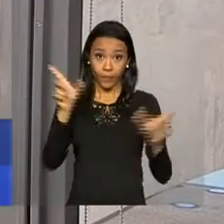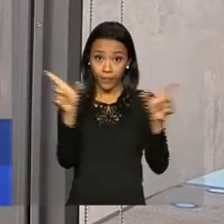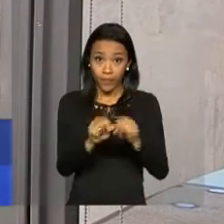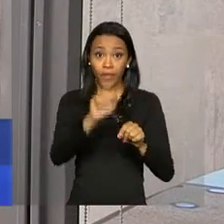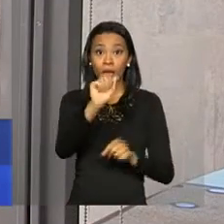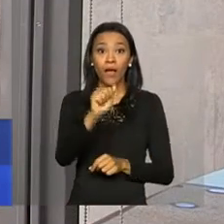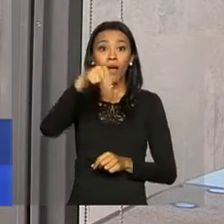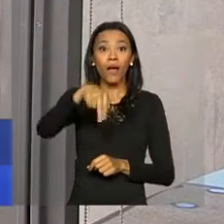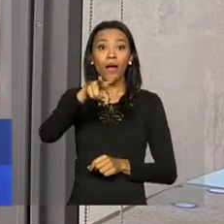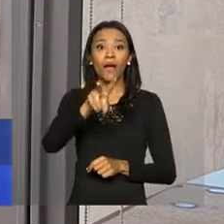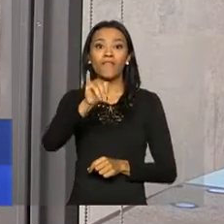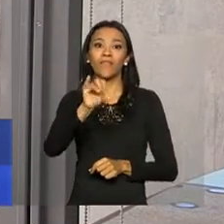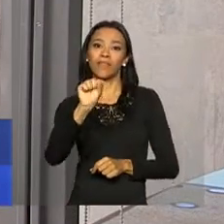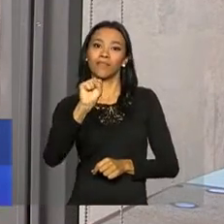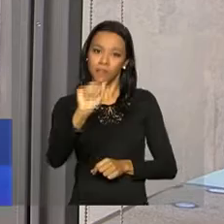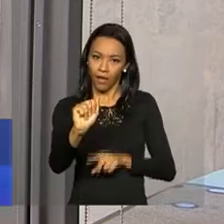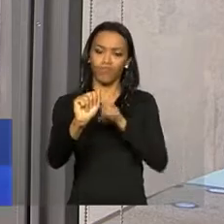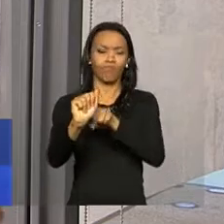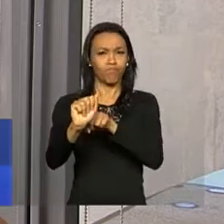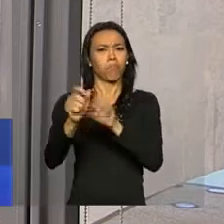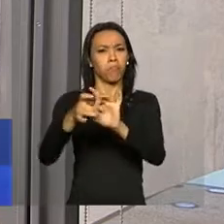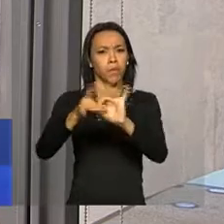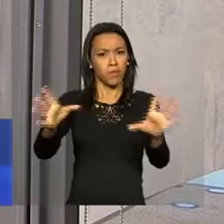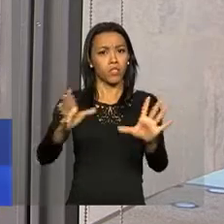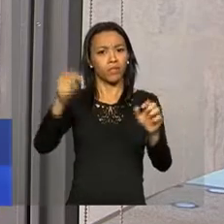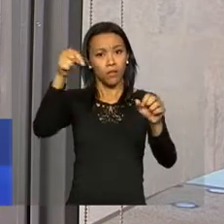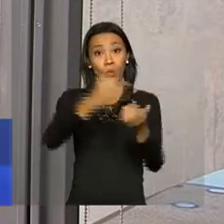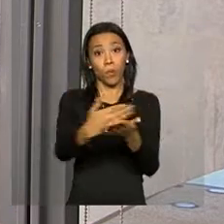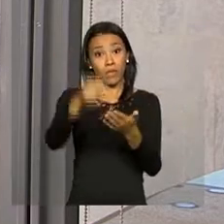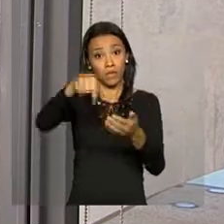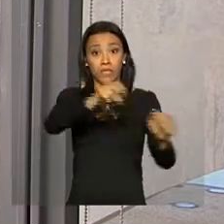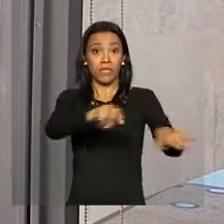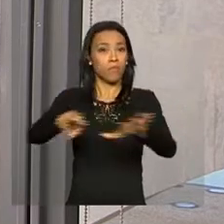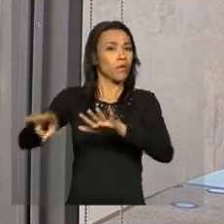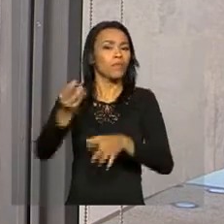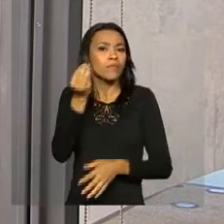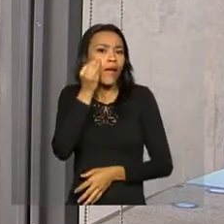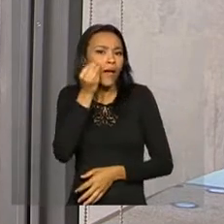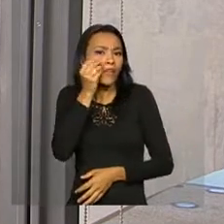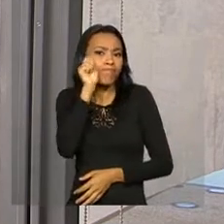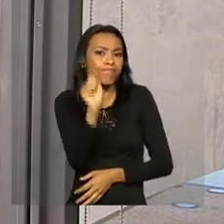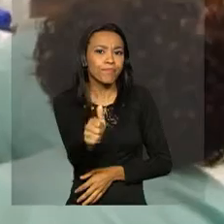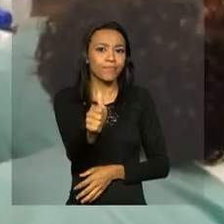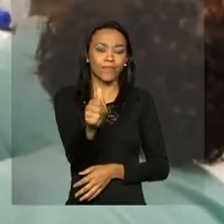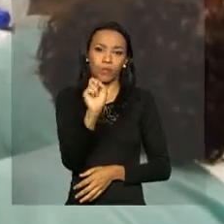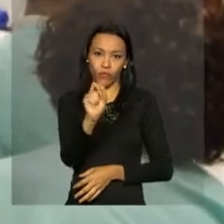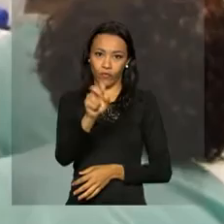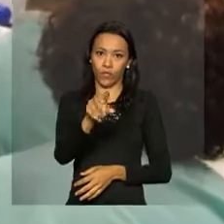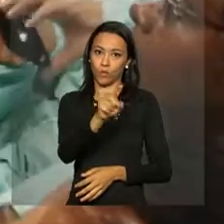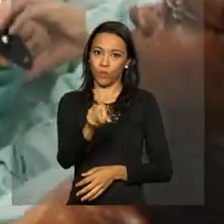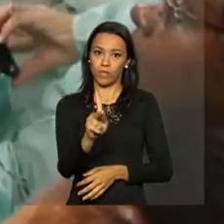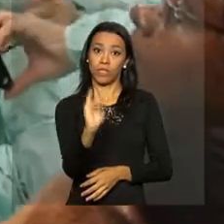Agência Nacional de Vigilância Sanitária, autorizou no início dessa semana o registro de um teste rápido do Zika vírus. O